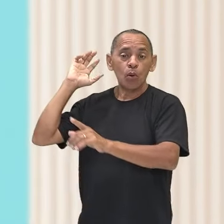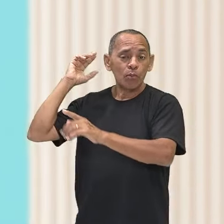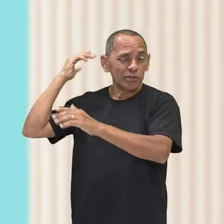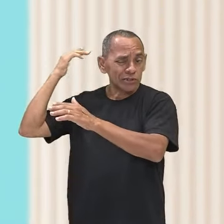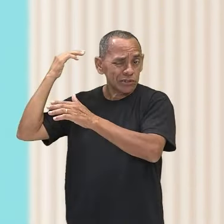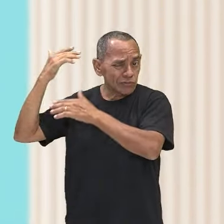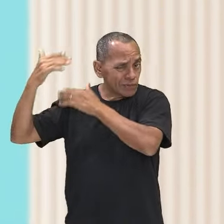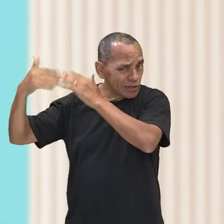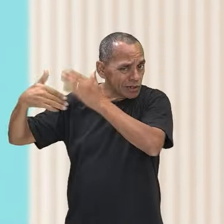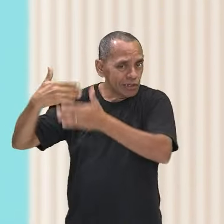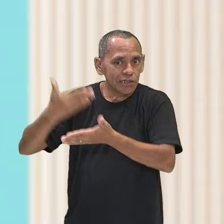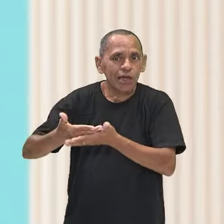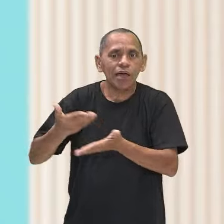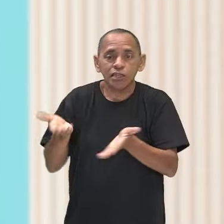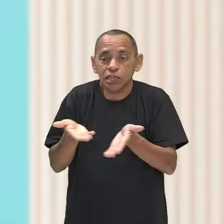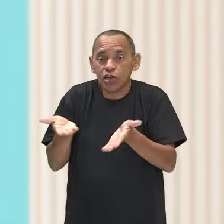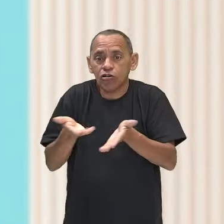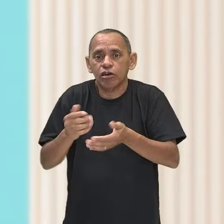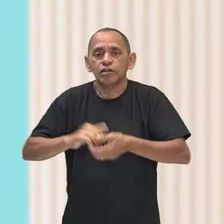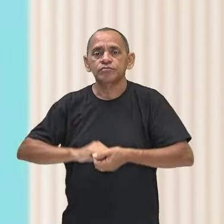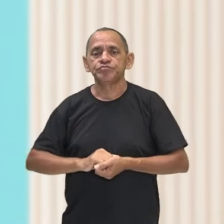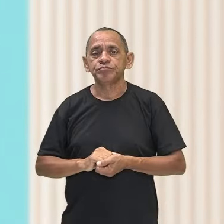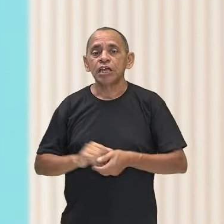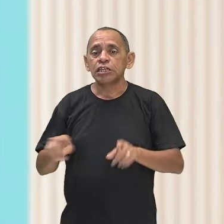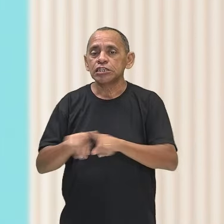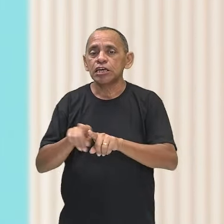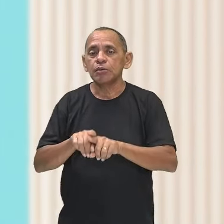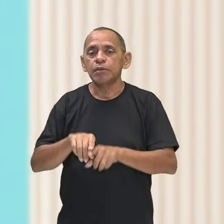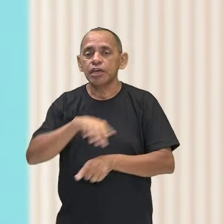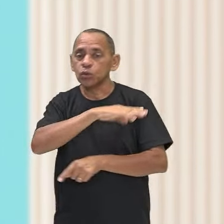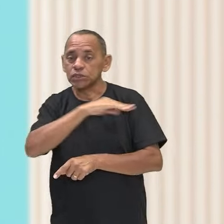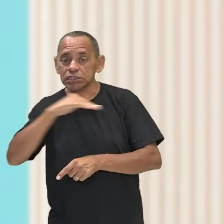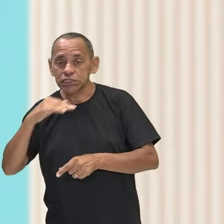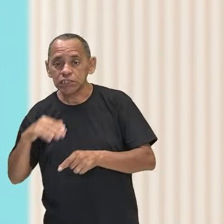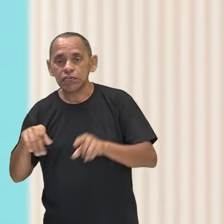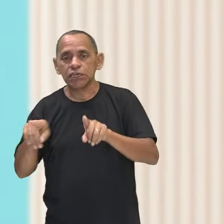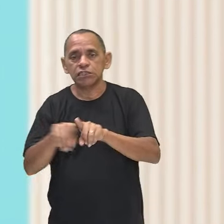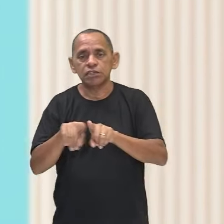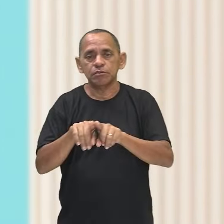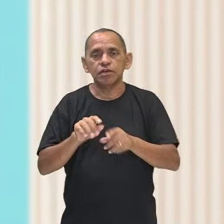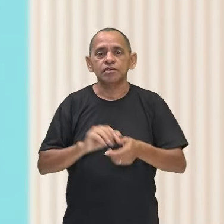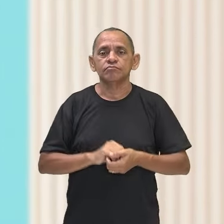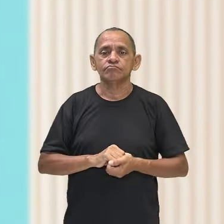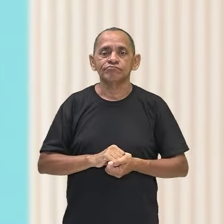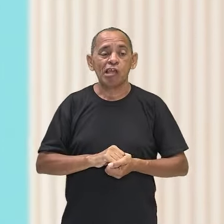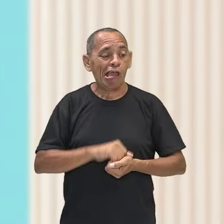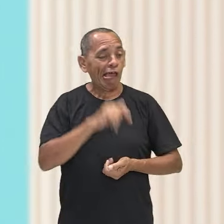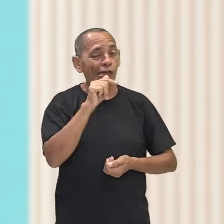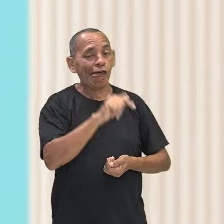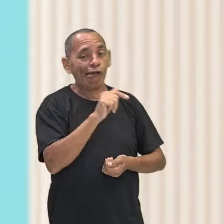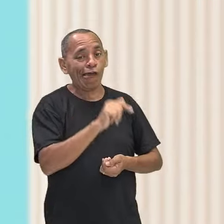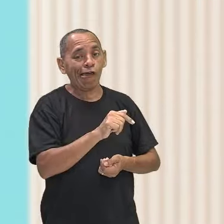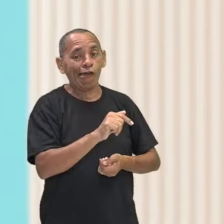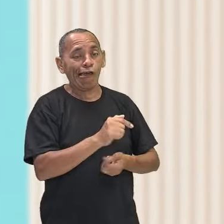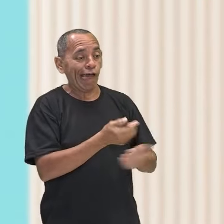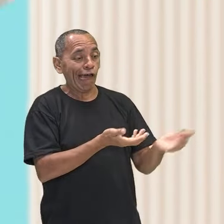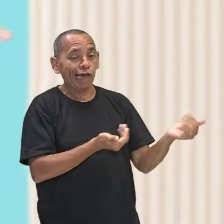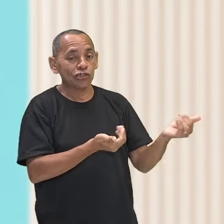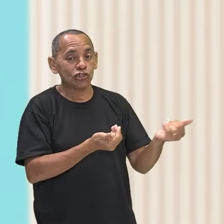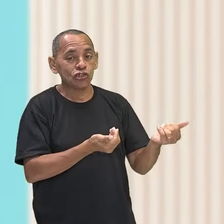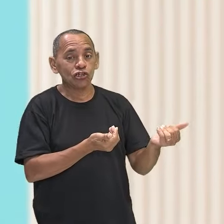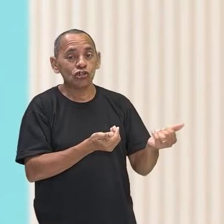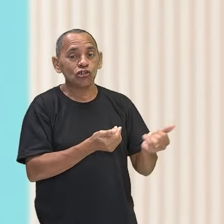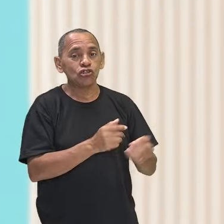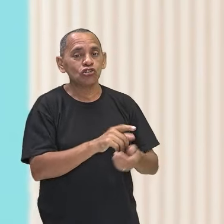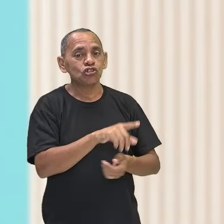dos mais velhos. E aí, geralmente, se taxa, o jovem taxa, a cultura dos